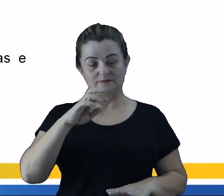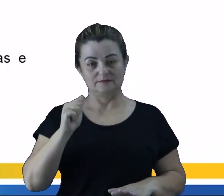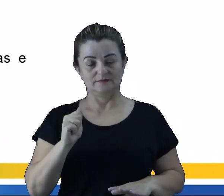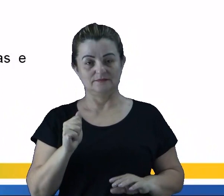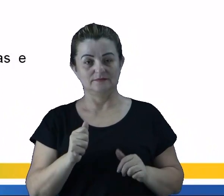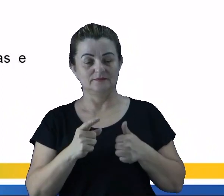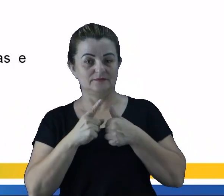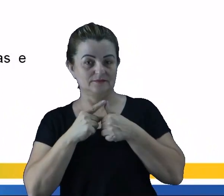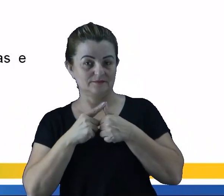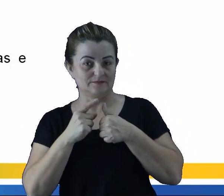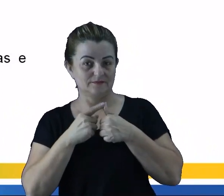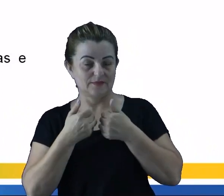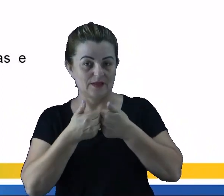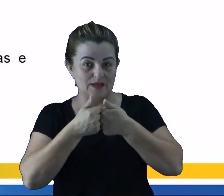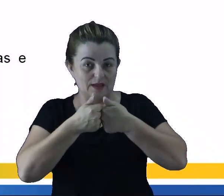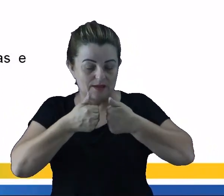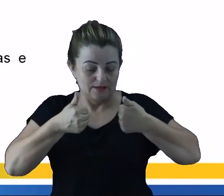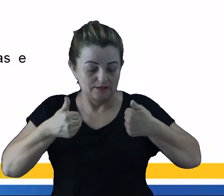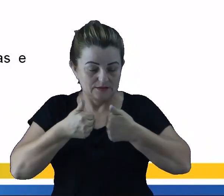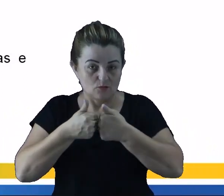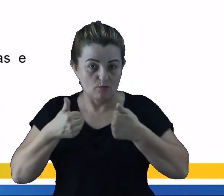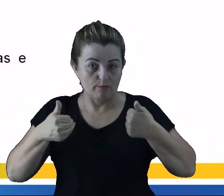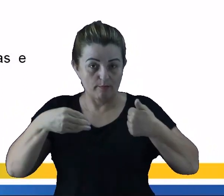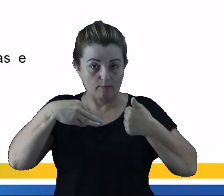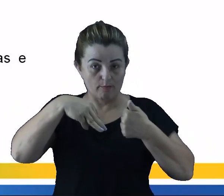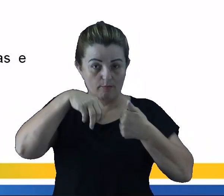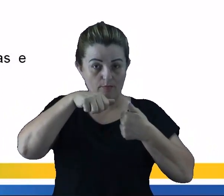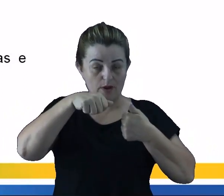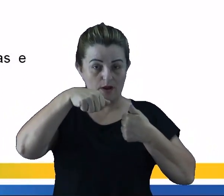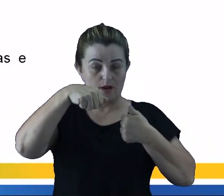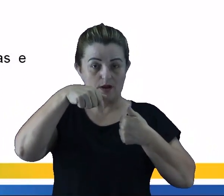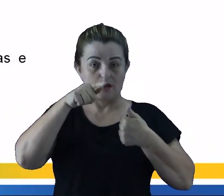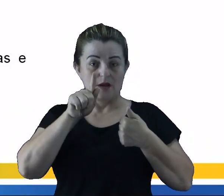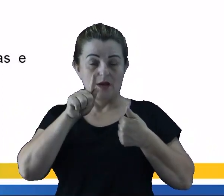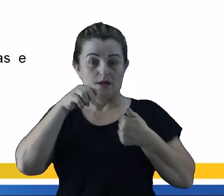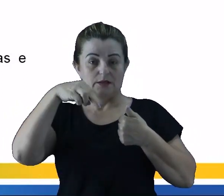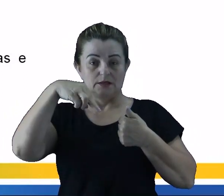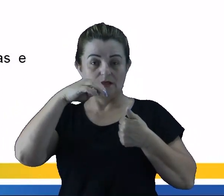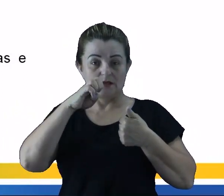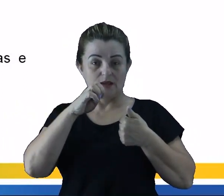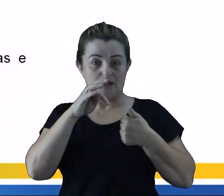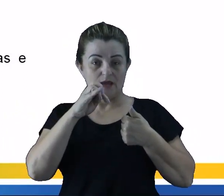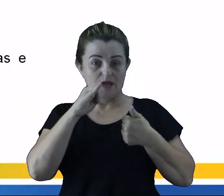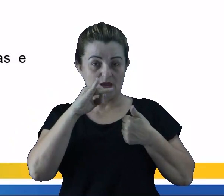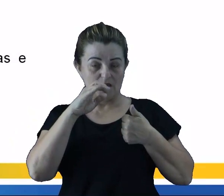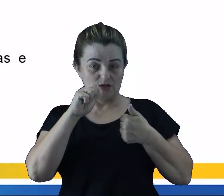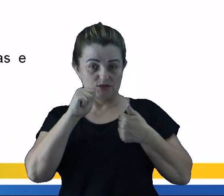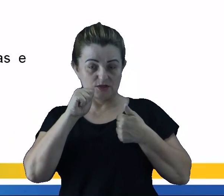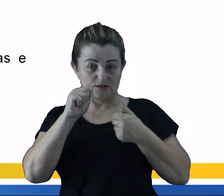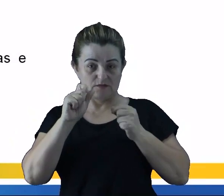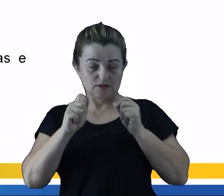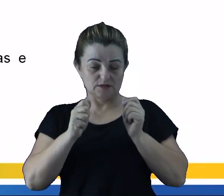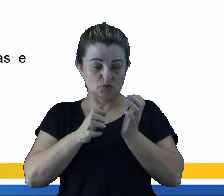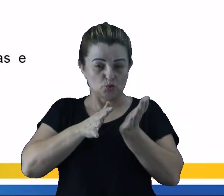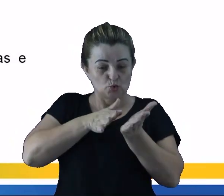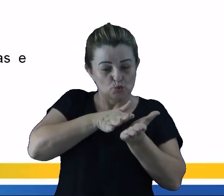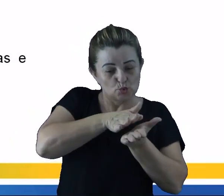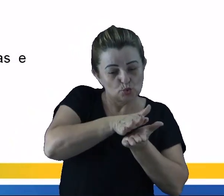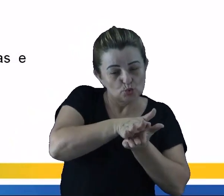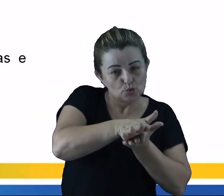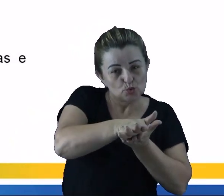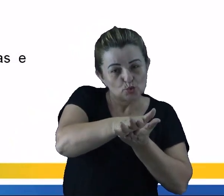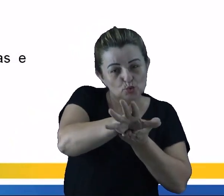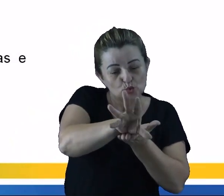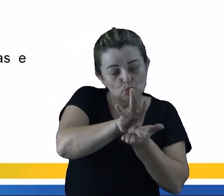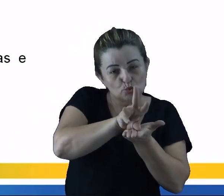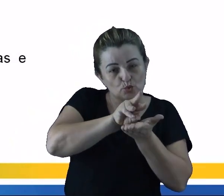aquela primeira parte é a separação magnética. Quando fala que toda a cana vai ser transportada ali por estreiras e vai passar por um eletroímã.